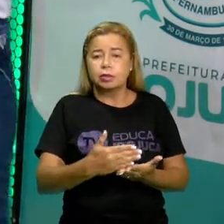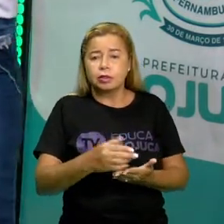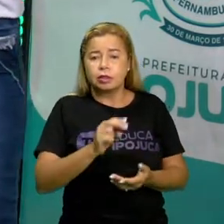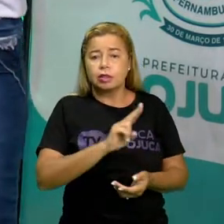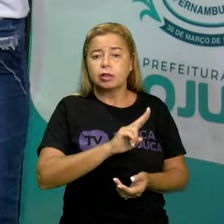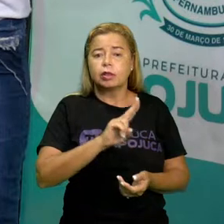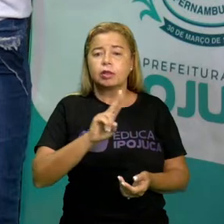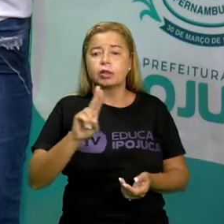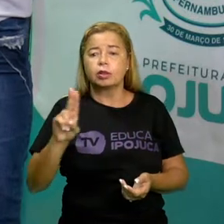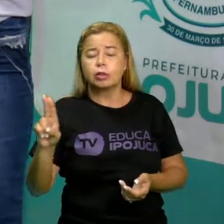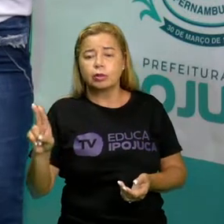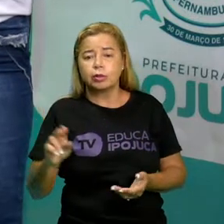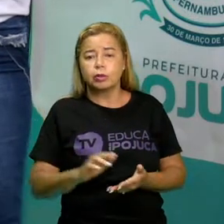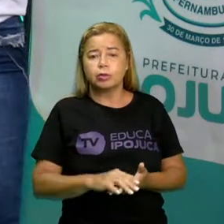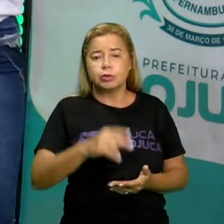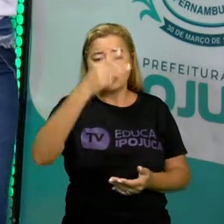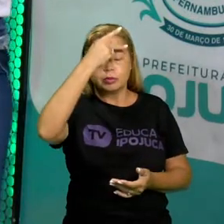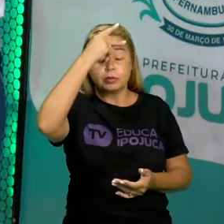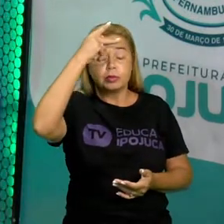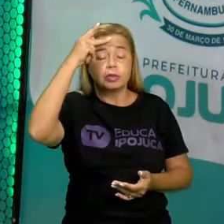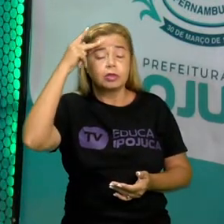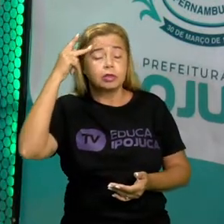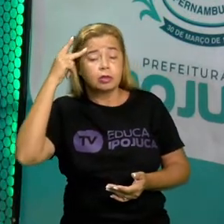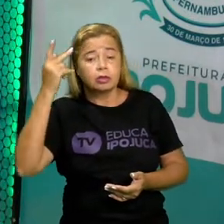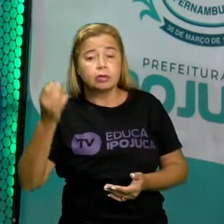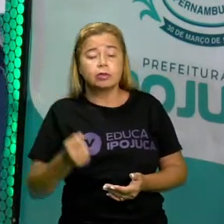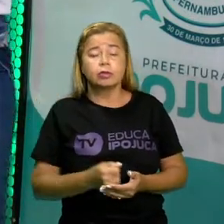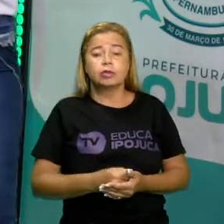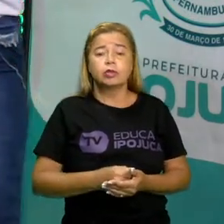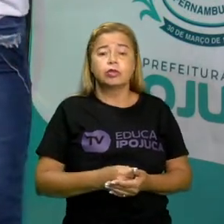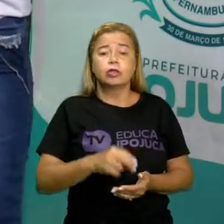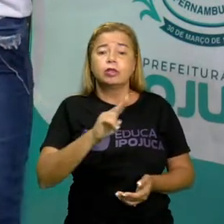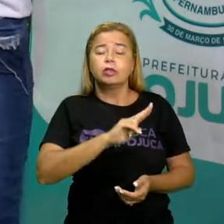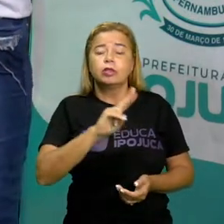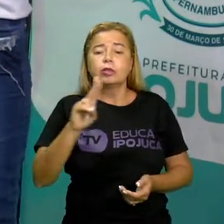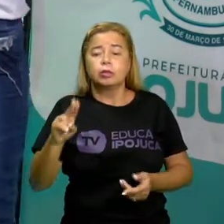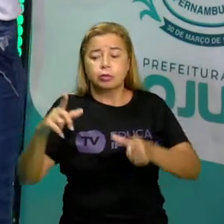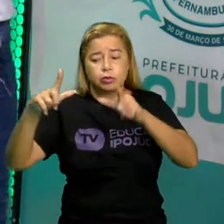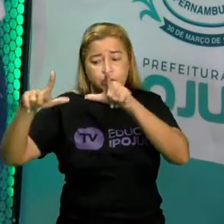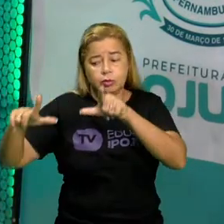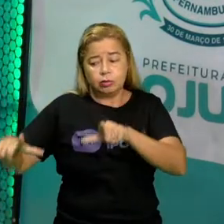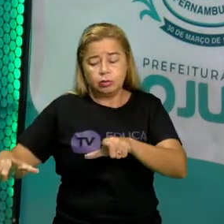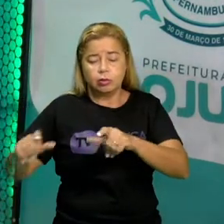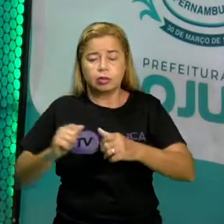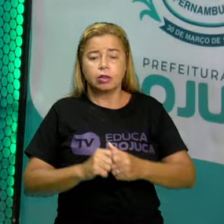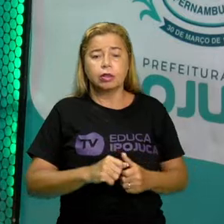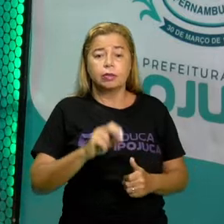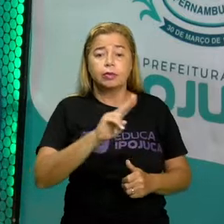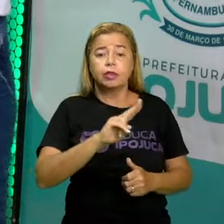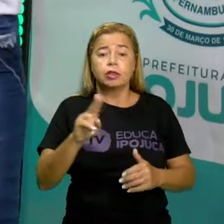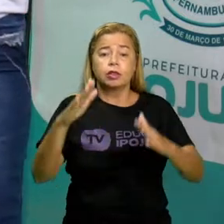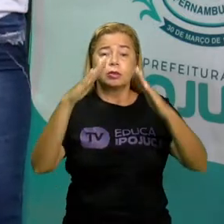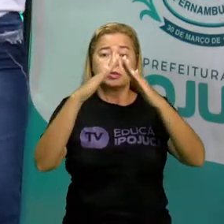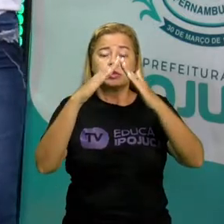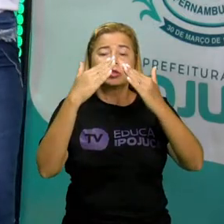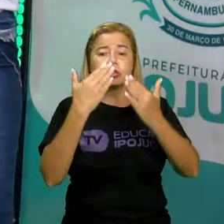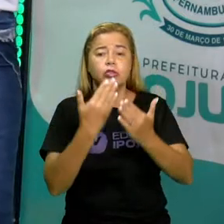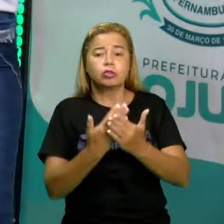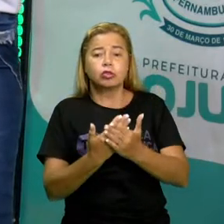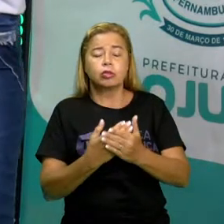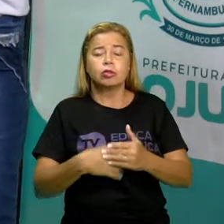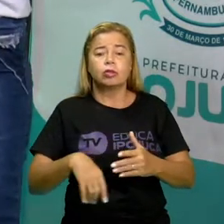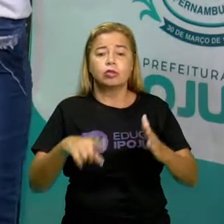de pessoas, nomes de cidades, nomes de escolas, lojas e